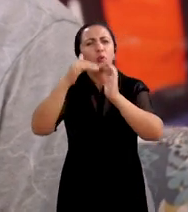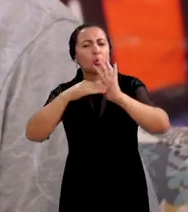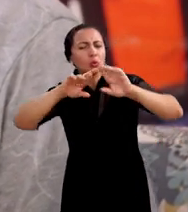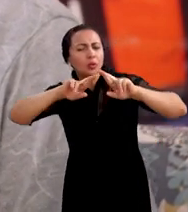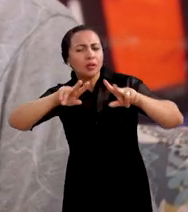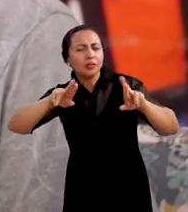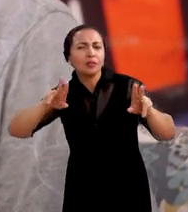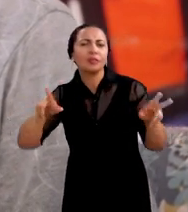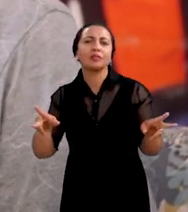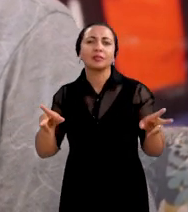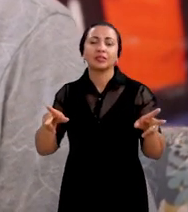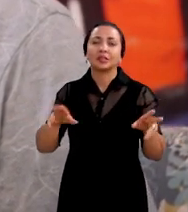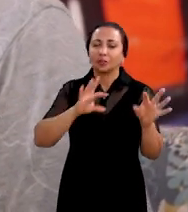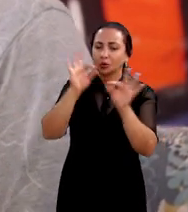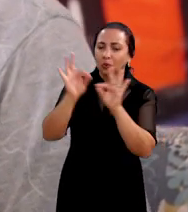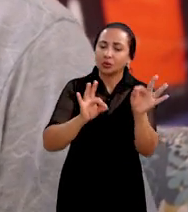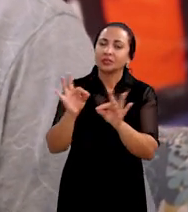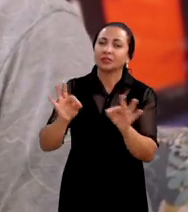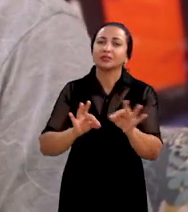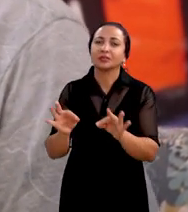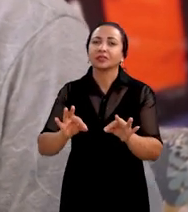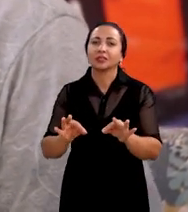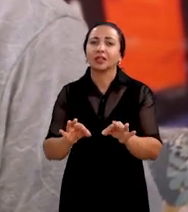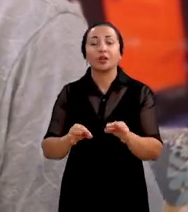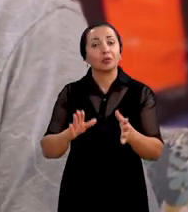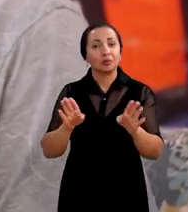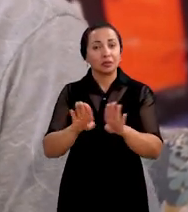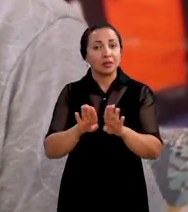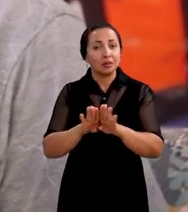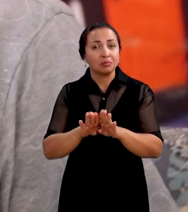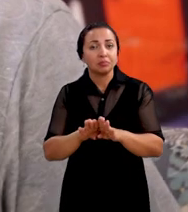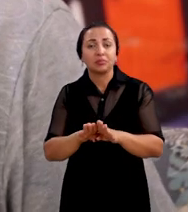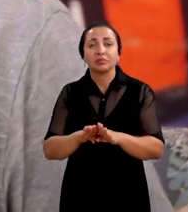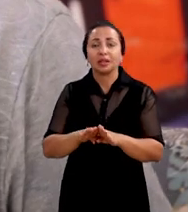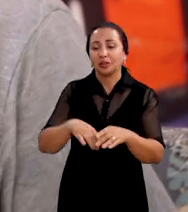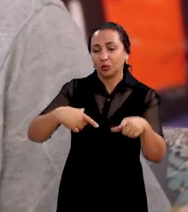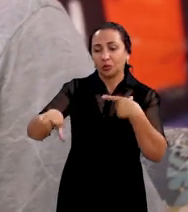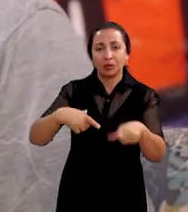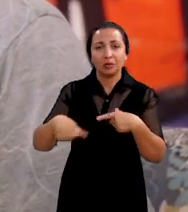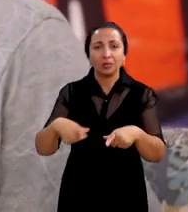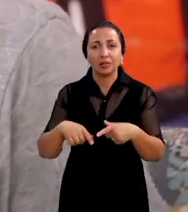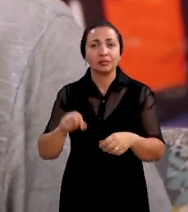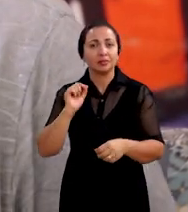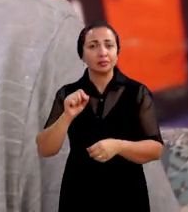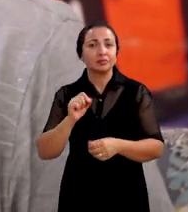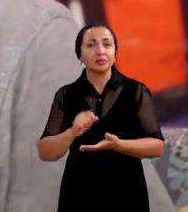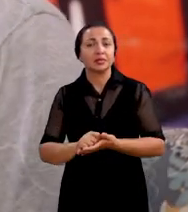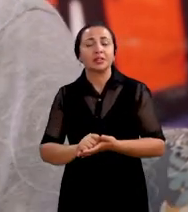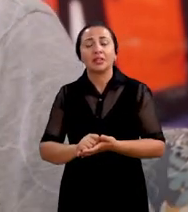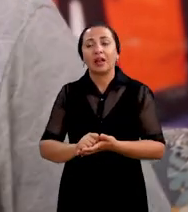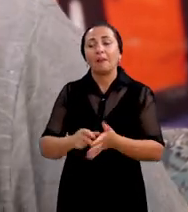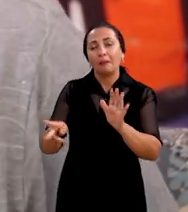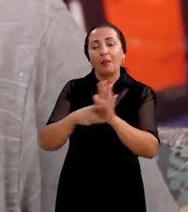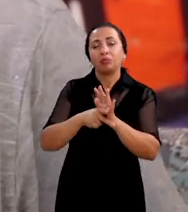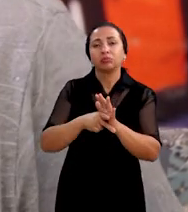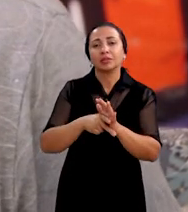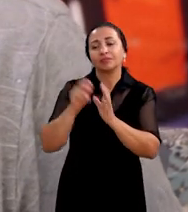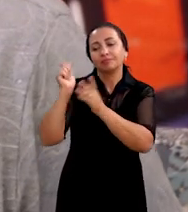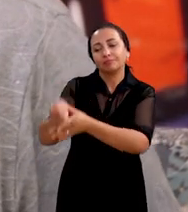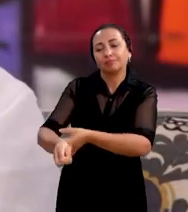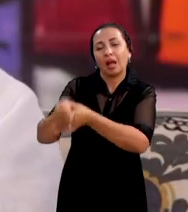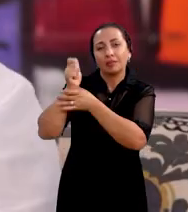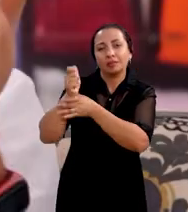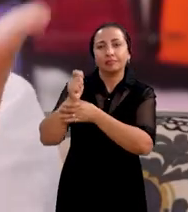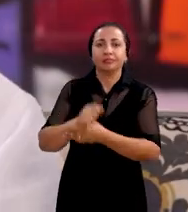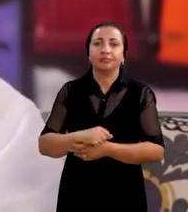diferenciado do preparativo, do manuseio e da atividade em si, da própria